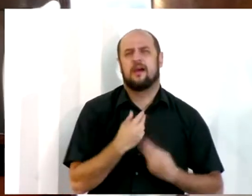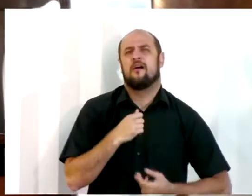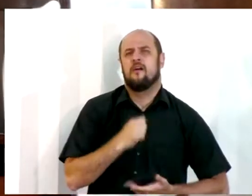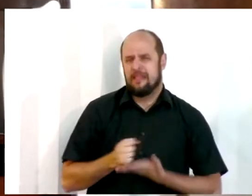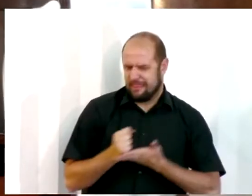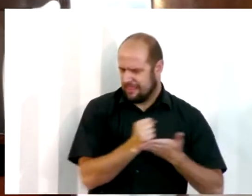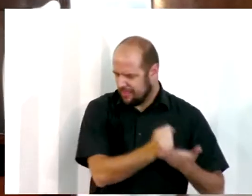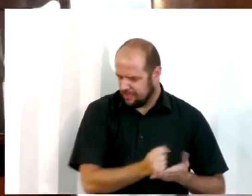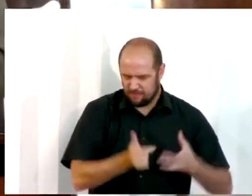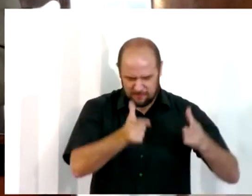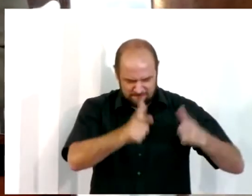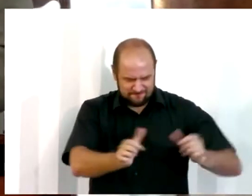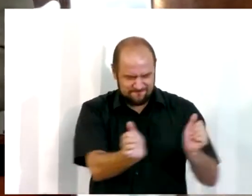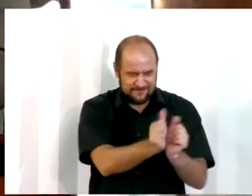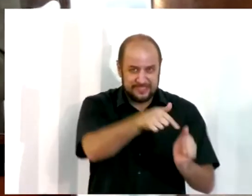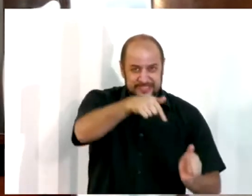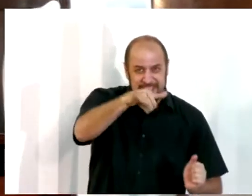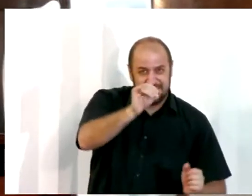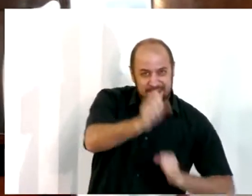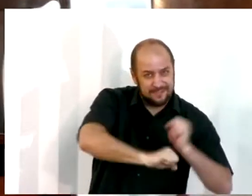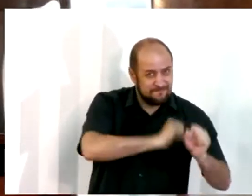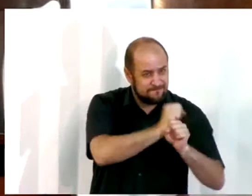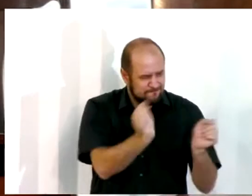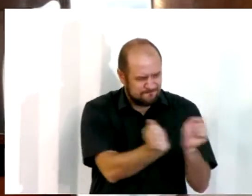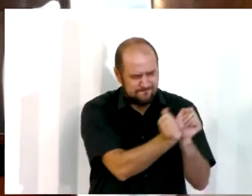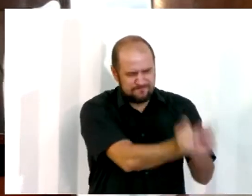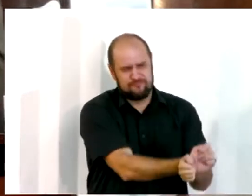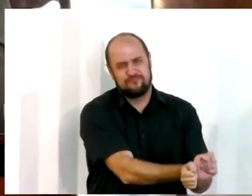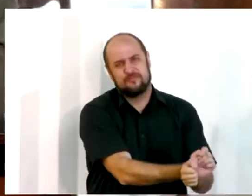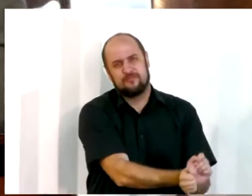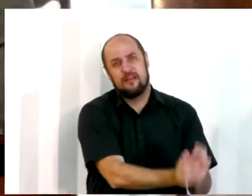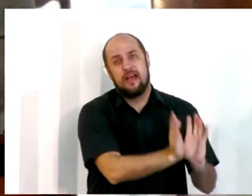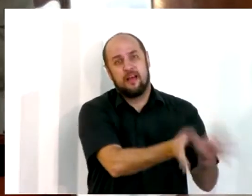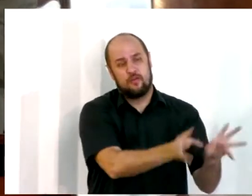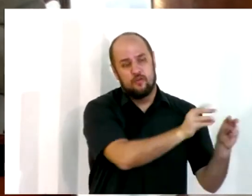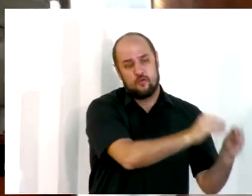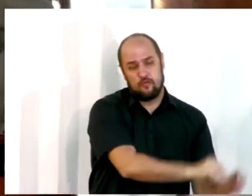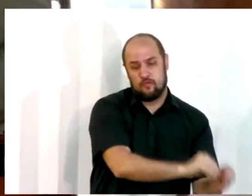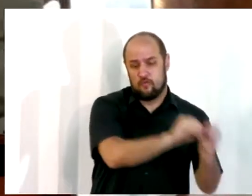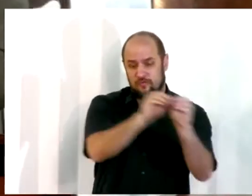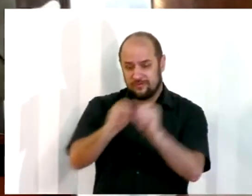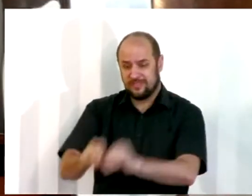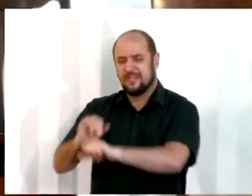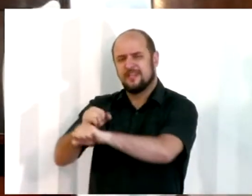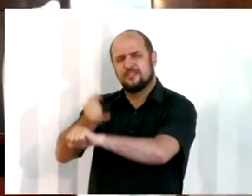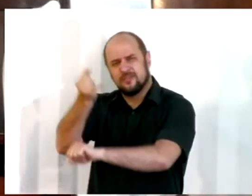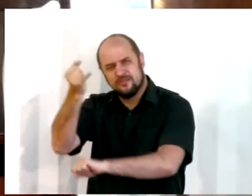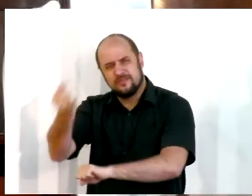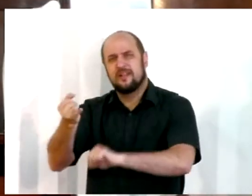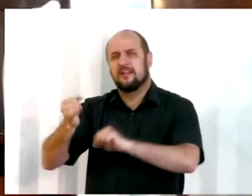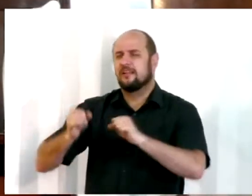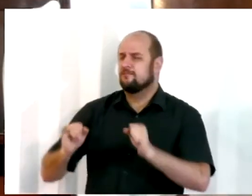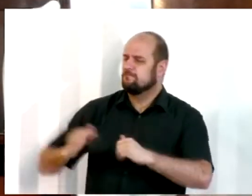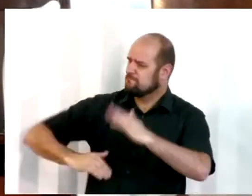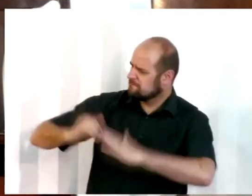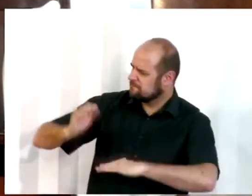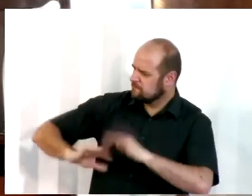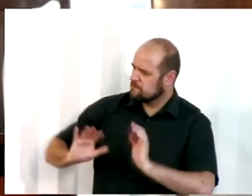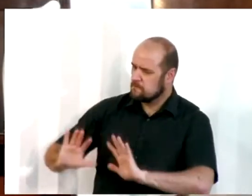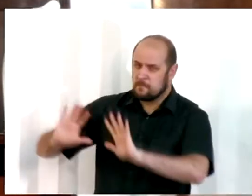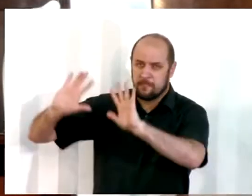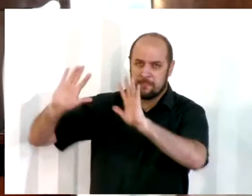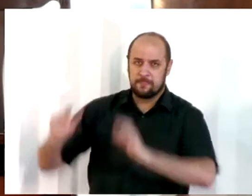levados para o cativeiro por 70 anos e agora eles regressam a Jerusalém, estão restaurando todas as coisas, temos aí profetas